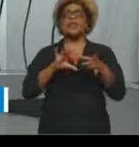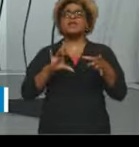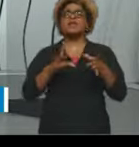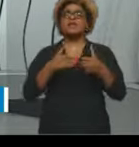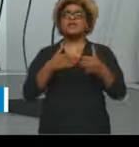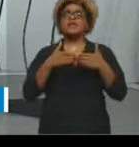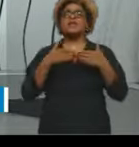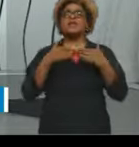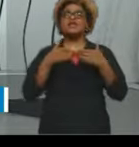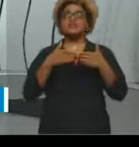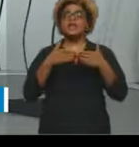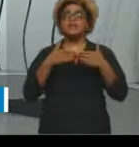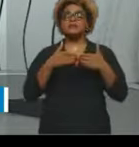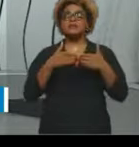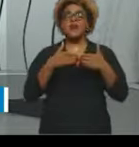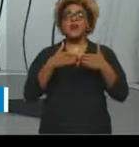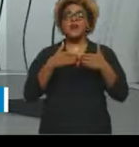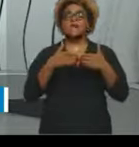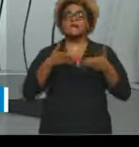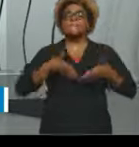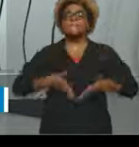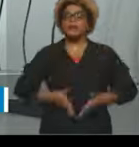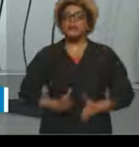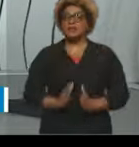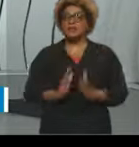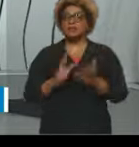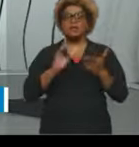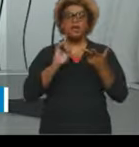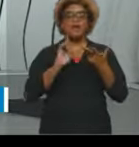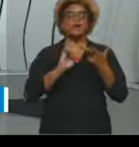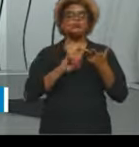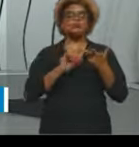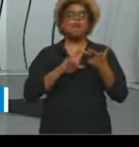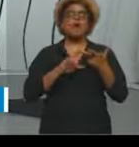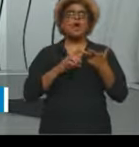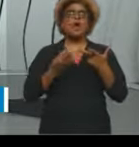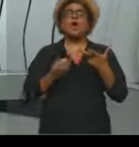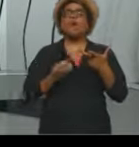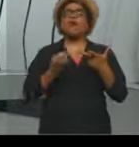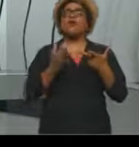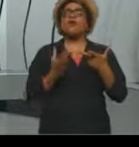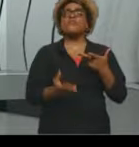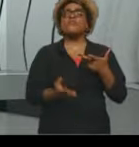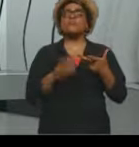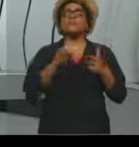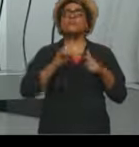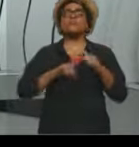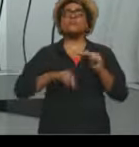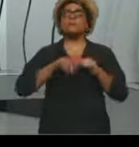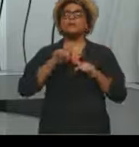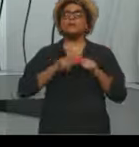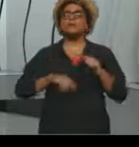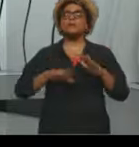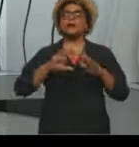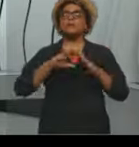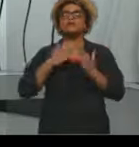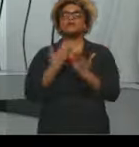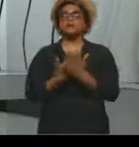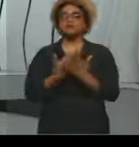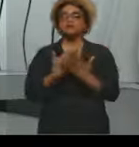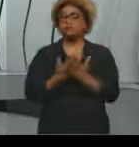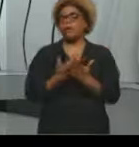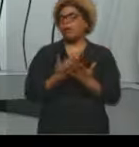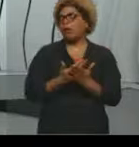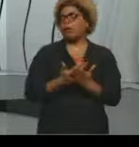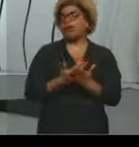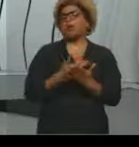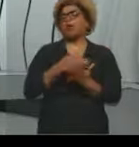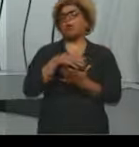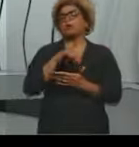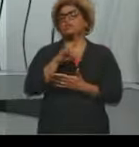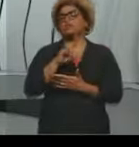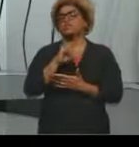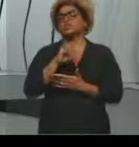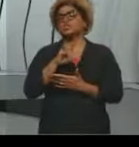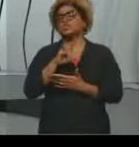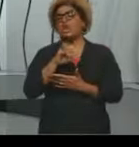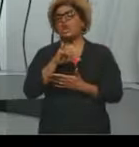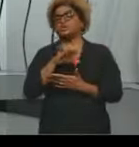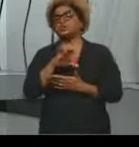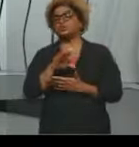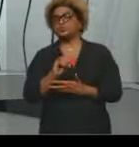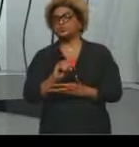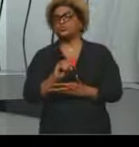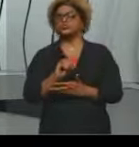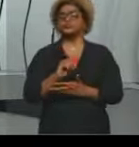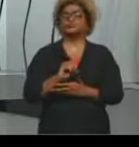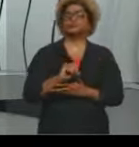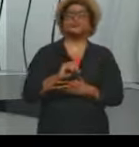fornecimento de material escolar, né, seja ele, os materiais didáticos, né, ou seja, a compreensão